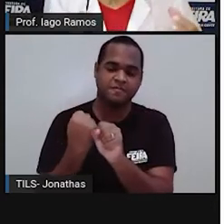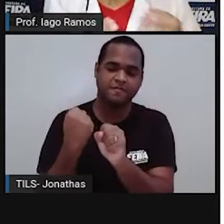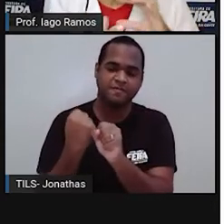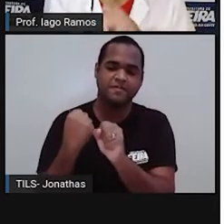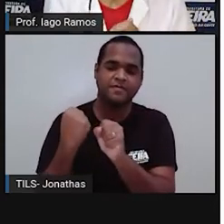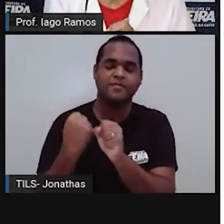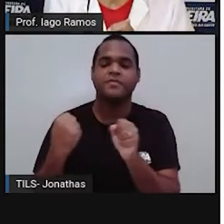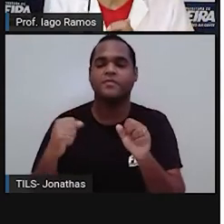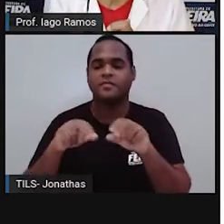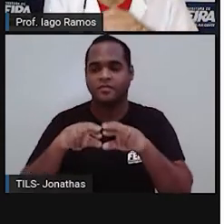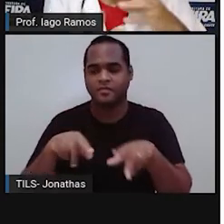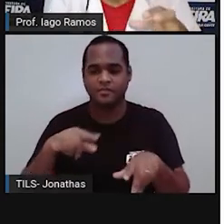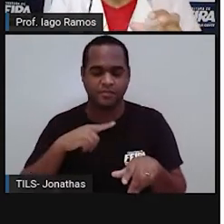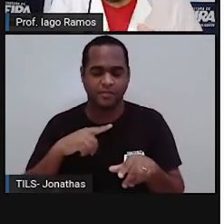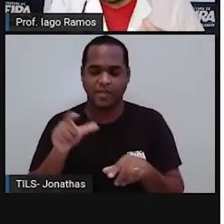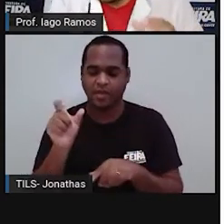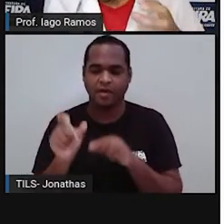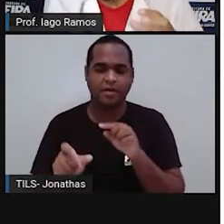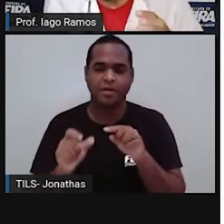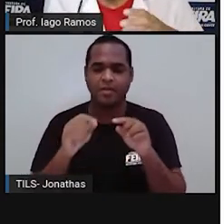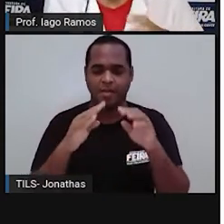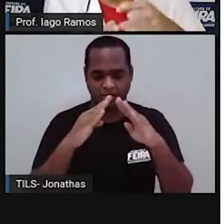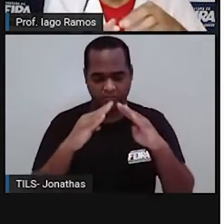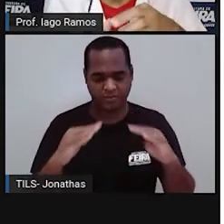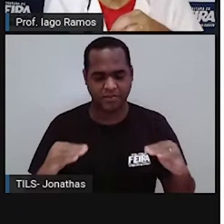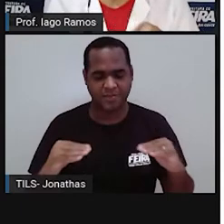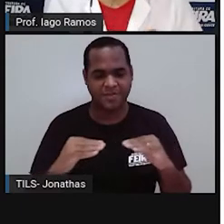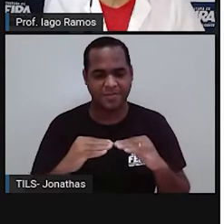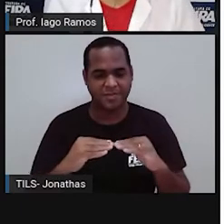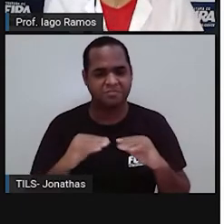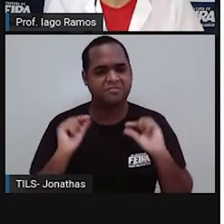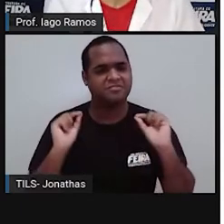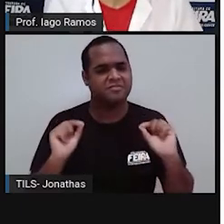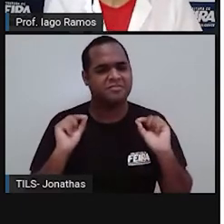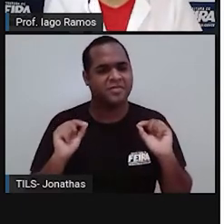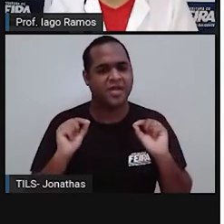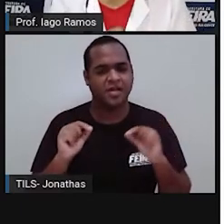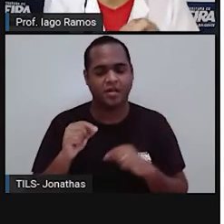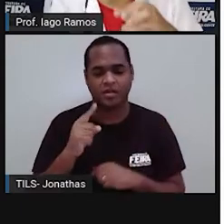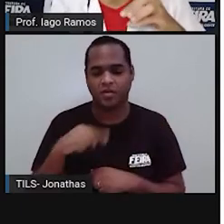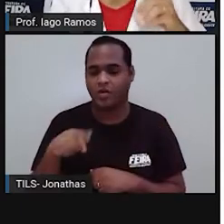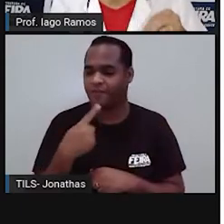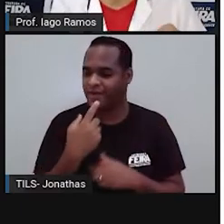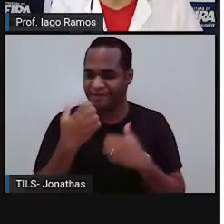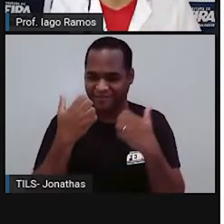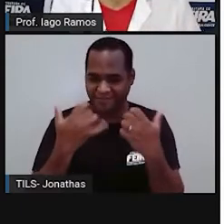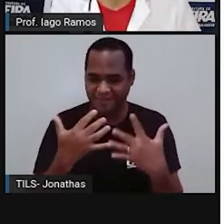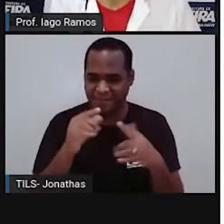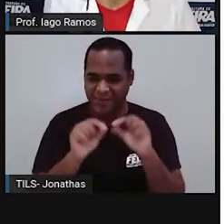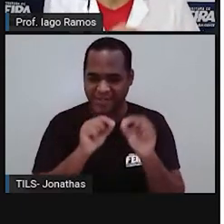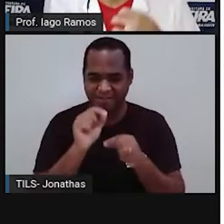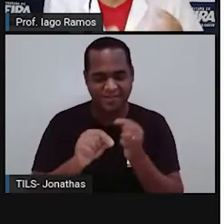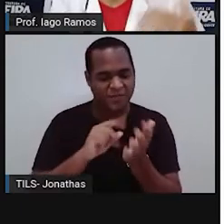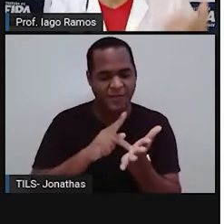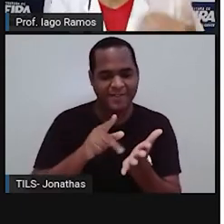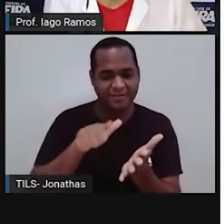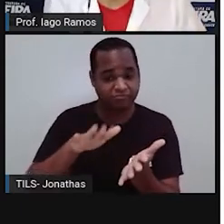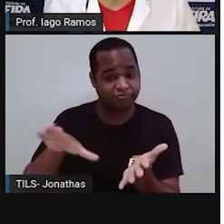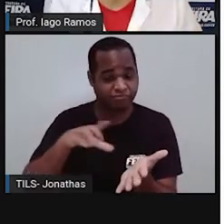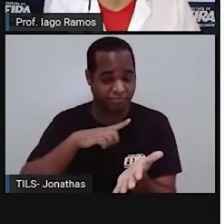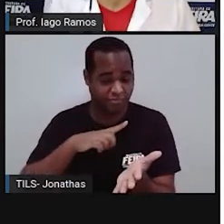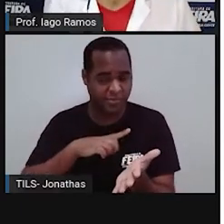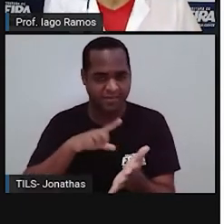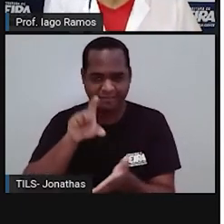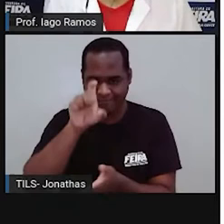formato, a forma da pirâmide? Quando a gente fala de pirâmide, a gente tá falando da pirâmide geométrica mesmo. Por que que os